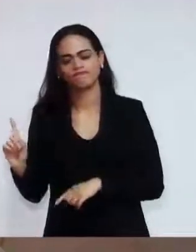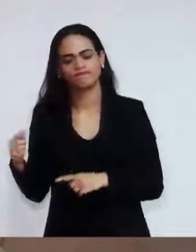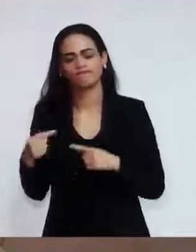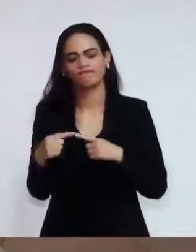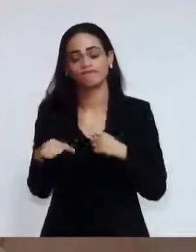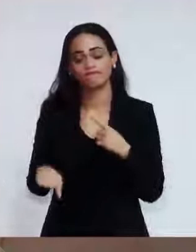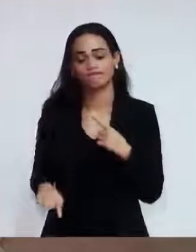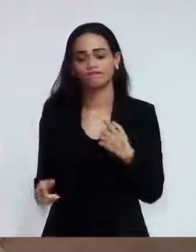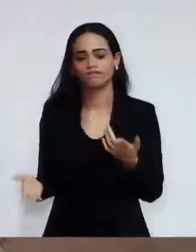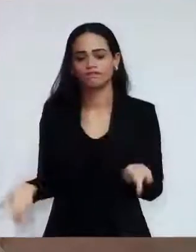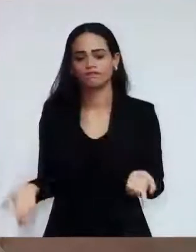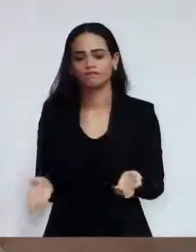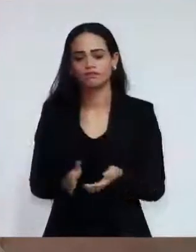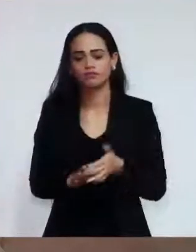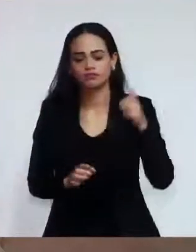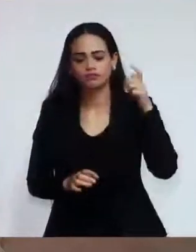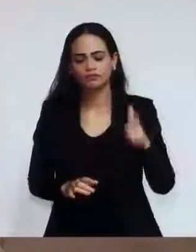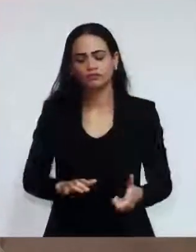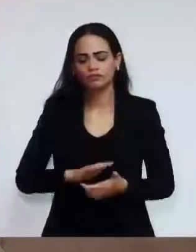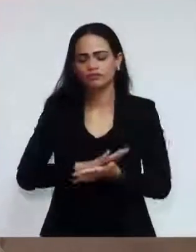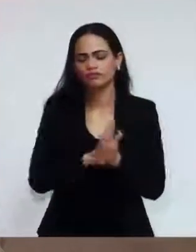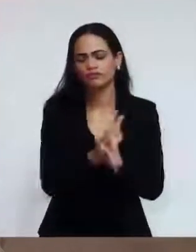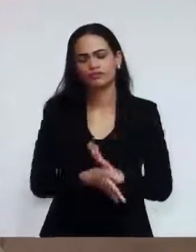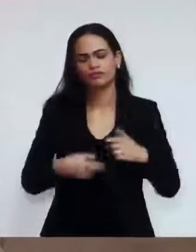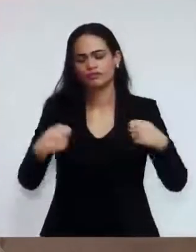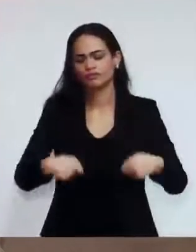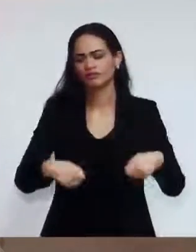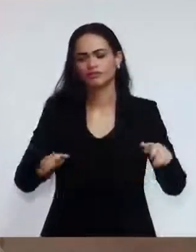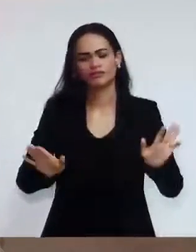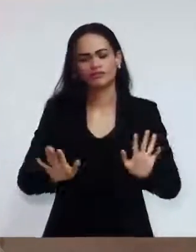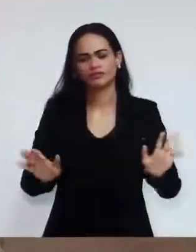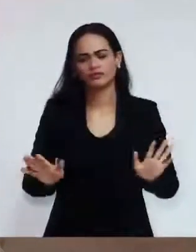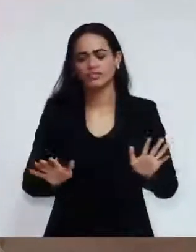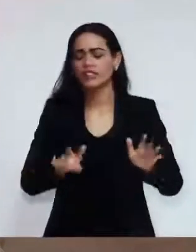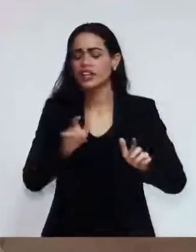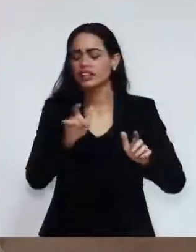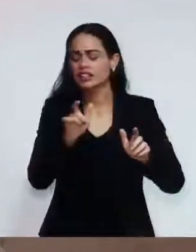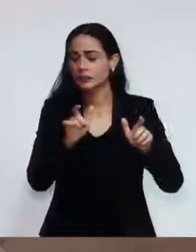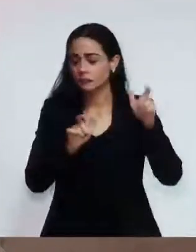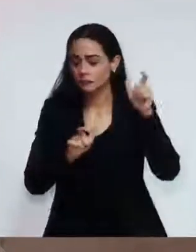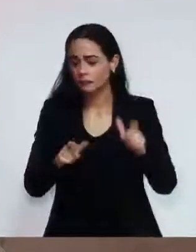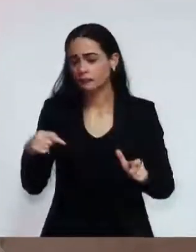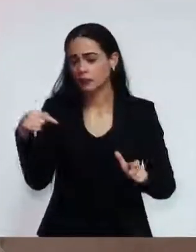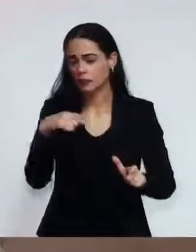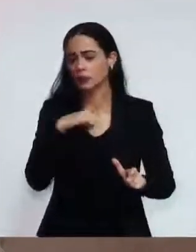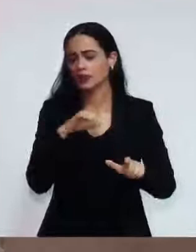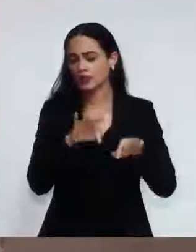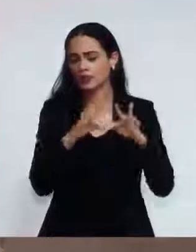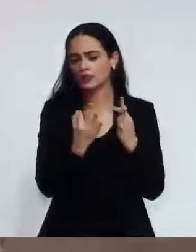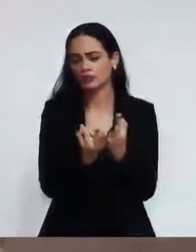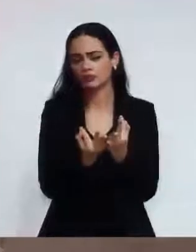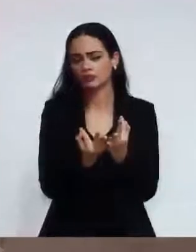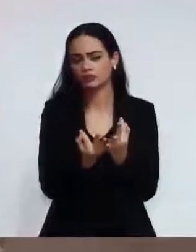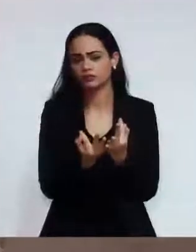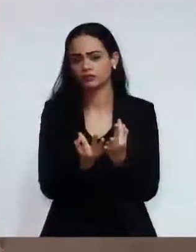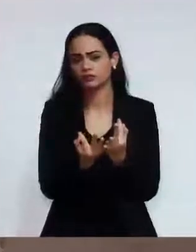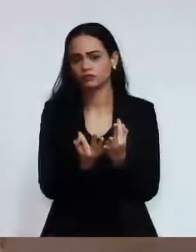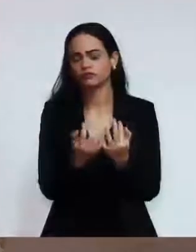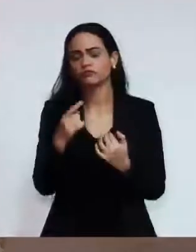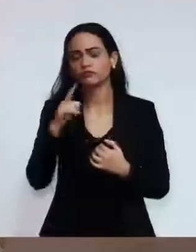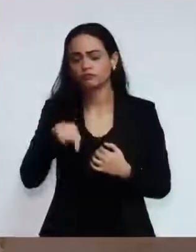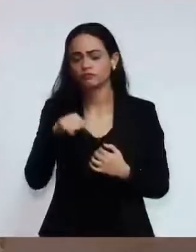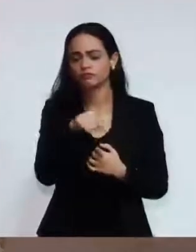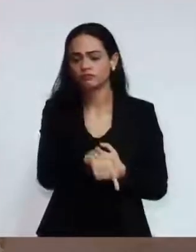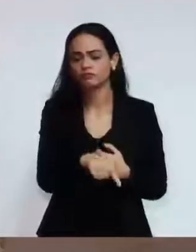Agora, não humilhe as pessoas, vereador. Essas pessoas têm família. É um comandante da guarda municipal.